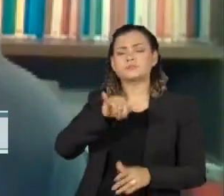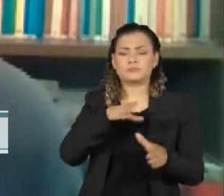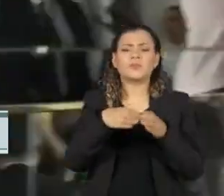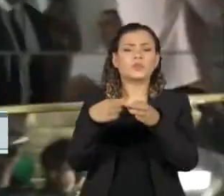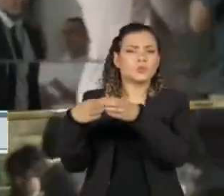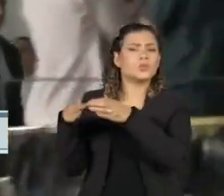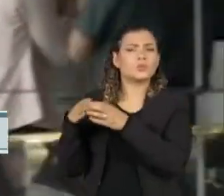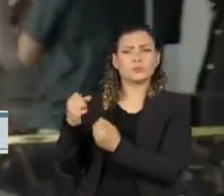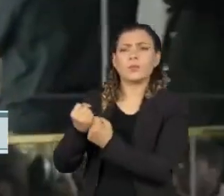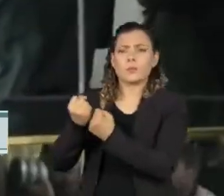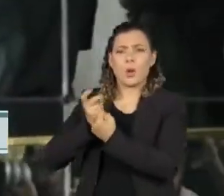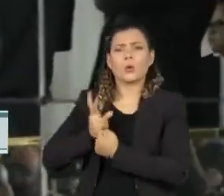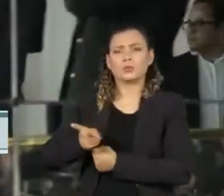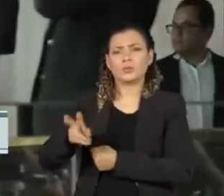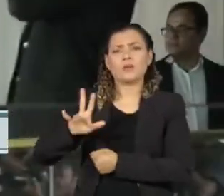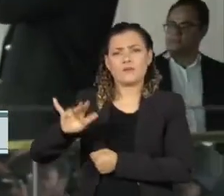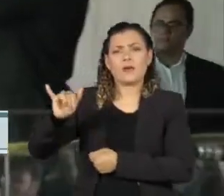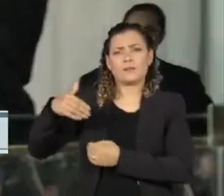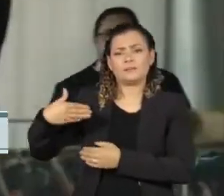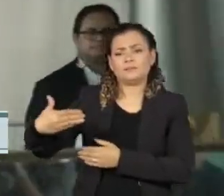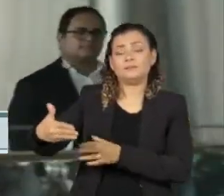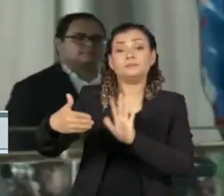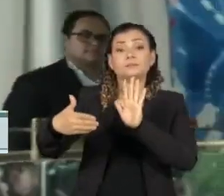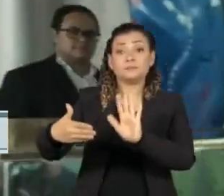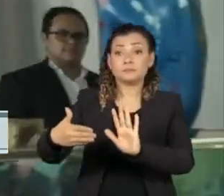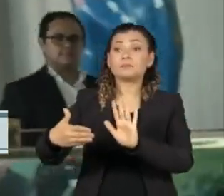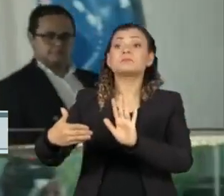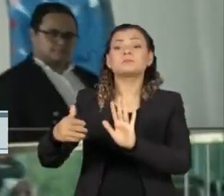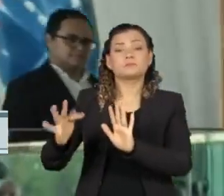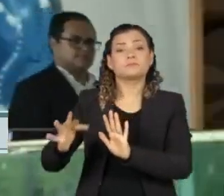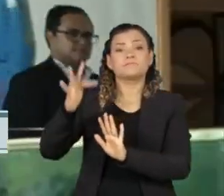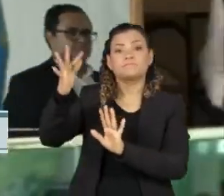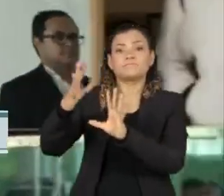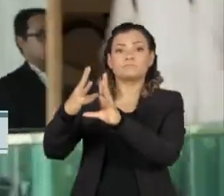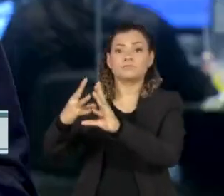bolhas, mas deverá perder a força a médio e longo prazo. Obrigado. Obrigado.